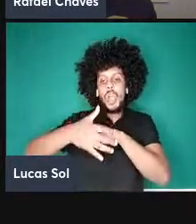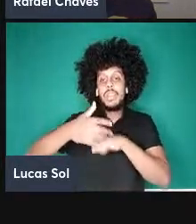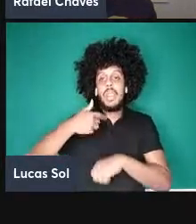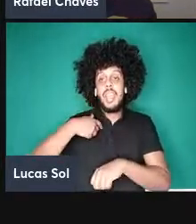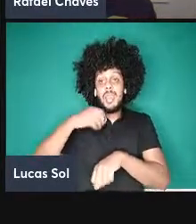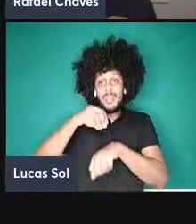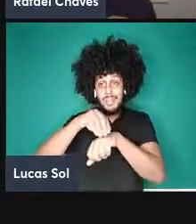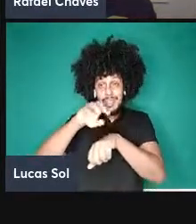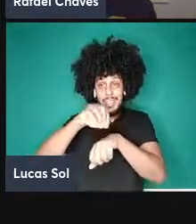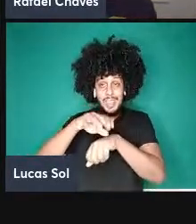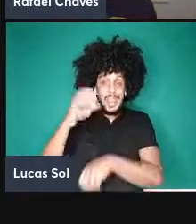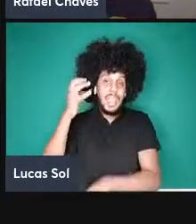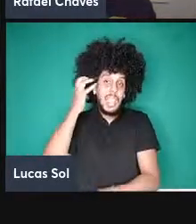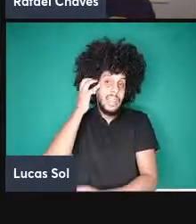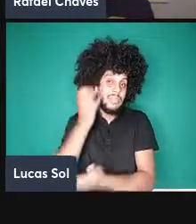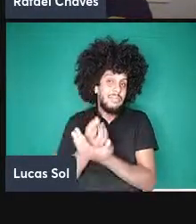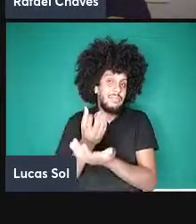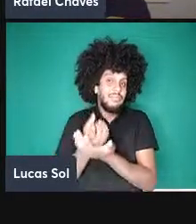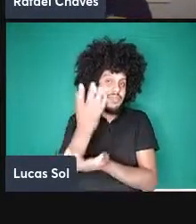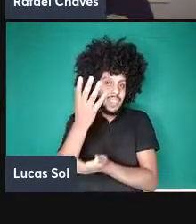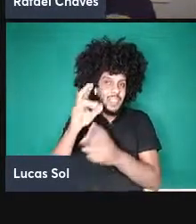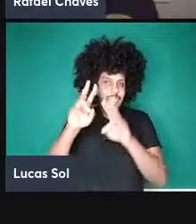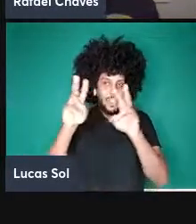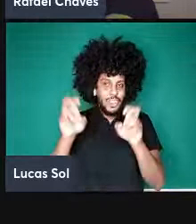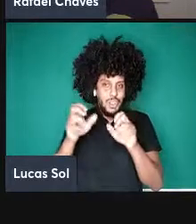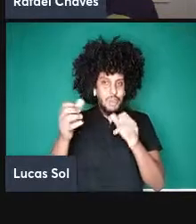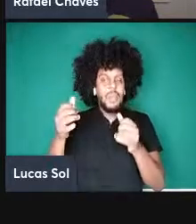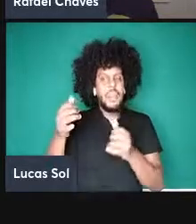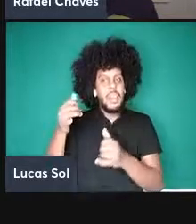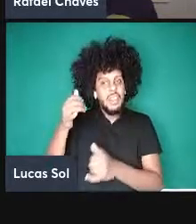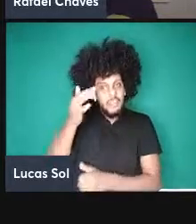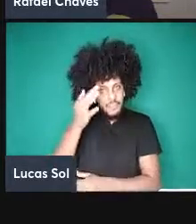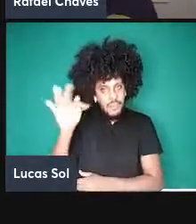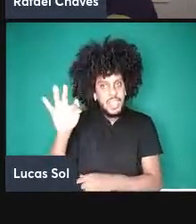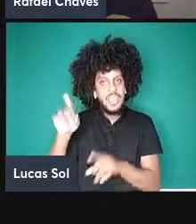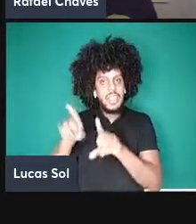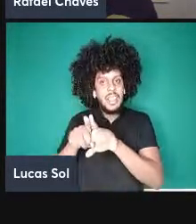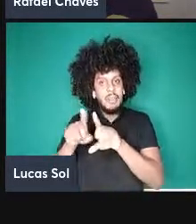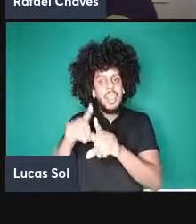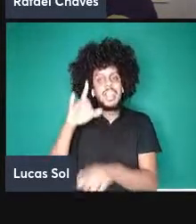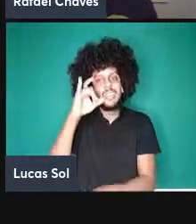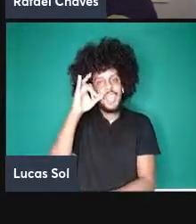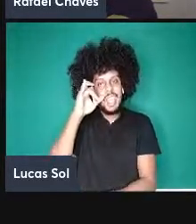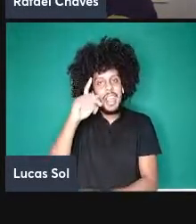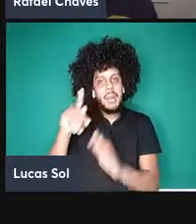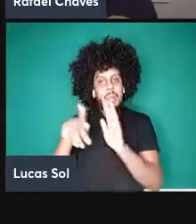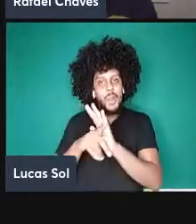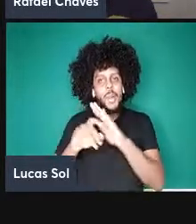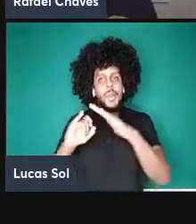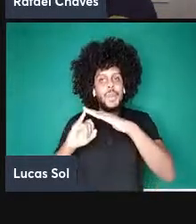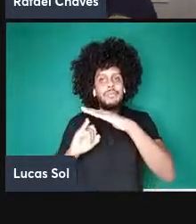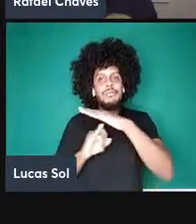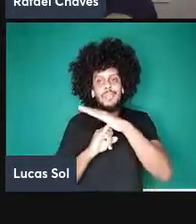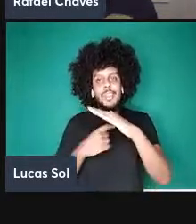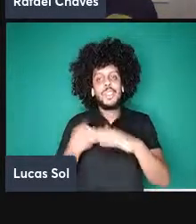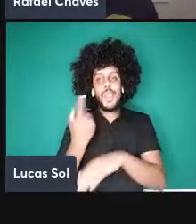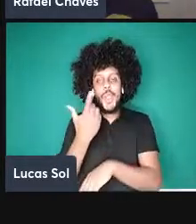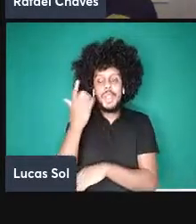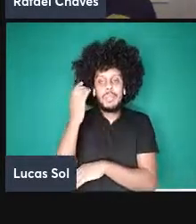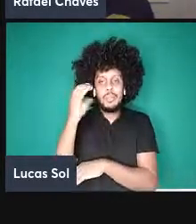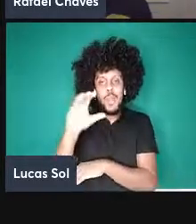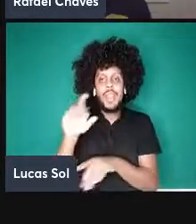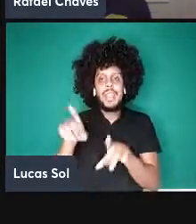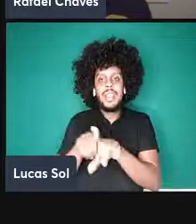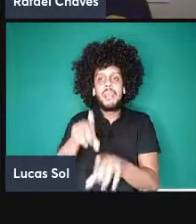Internacional de Física no Instagram do Instituto a gente posta muita coisa também tem o Twitter aqui do grupo a nossa página tem o